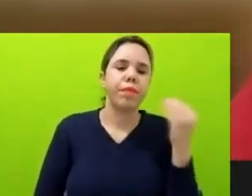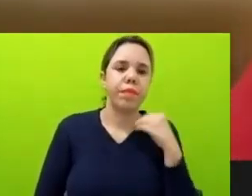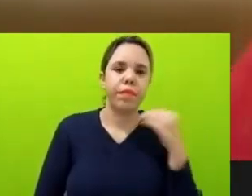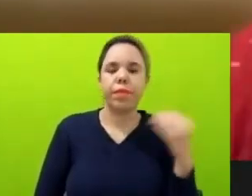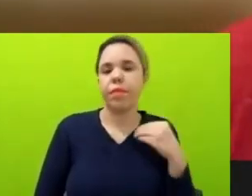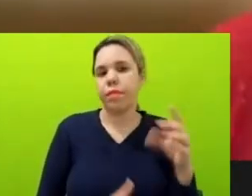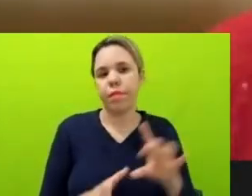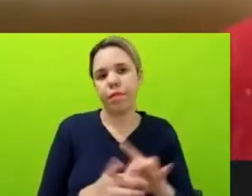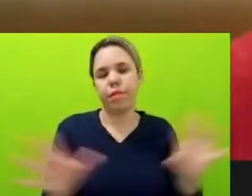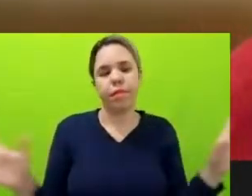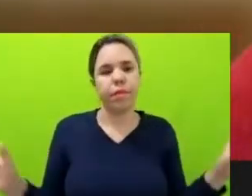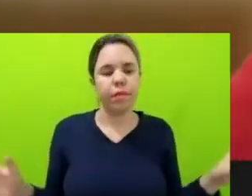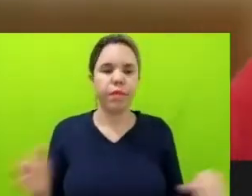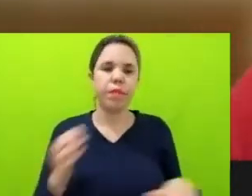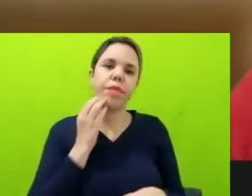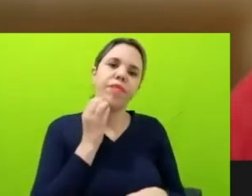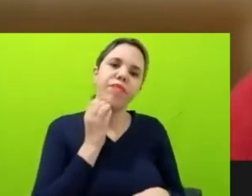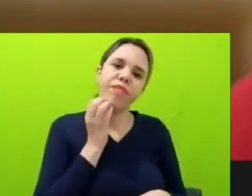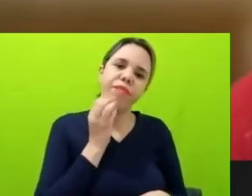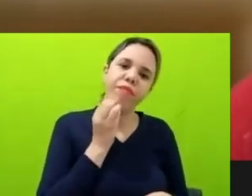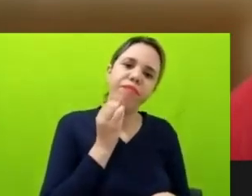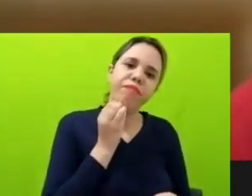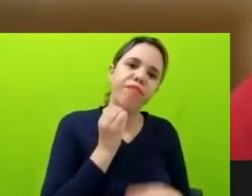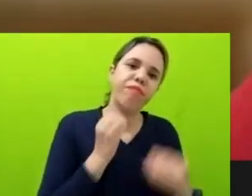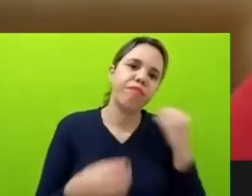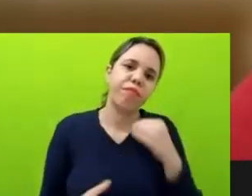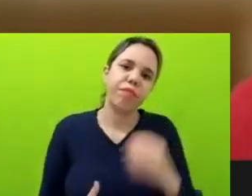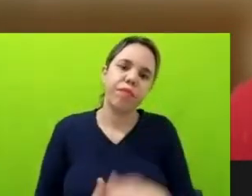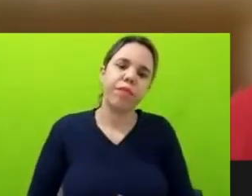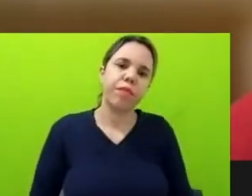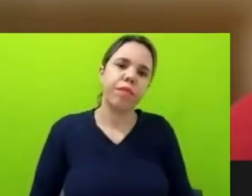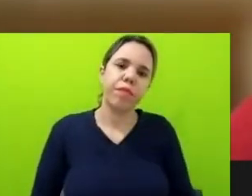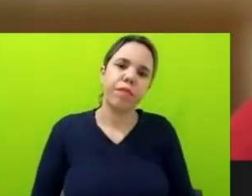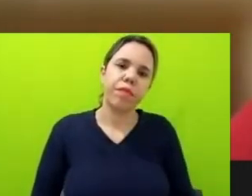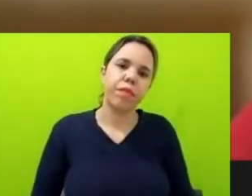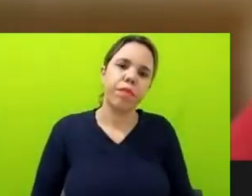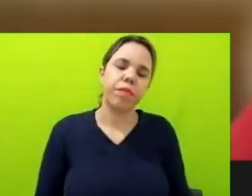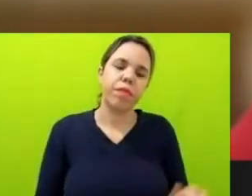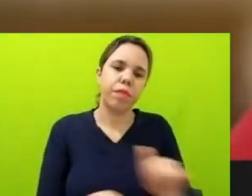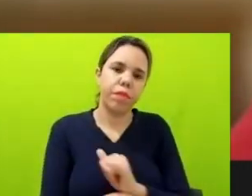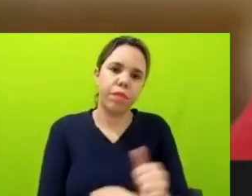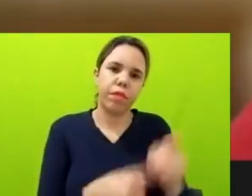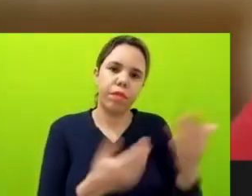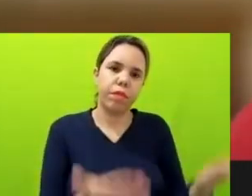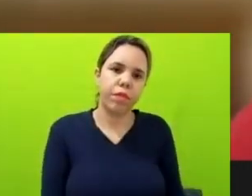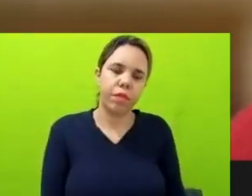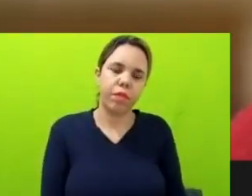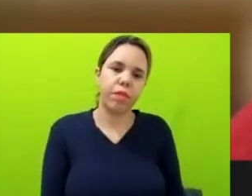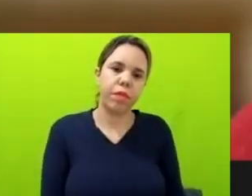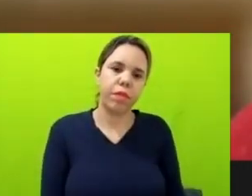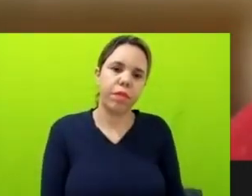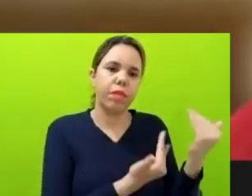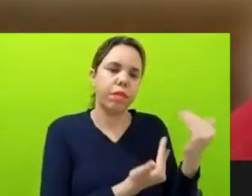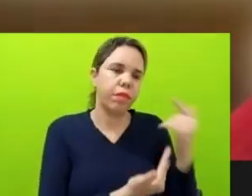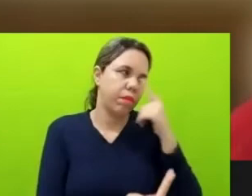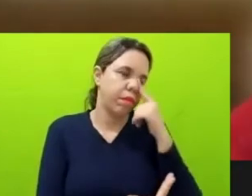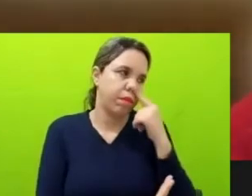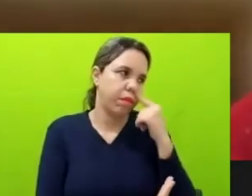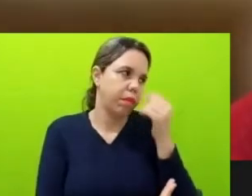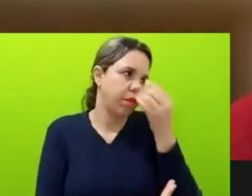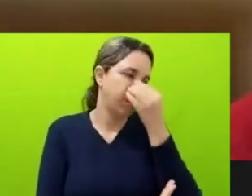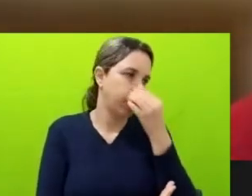fragilizada. Então, eu acho que o caminho é por aí. E também apostar nos jovens. Eu acho que a juventude